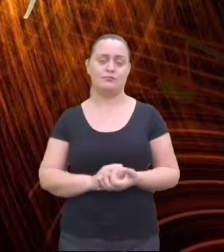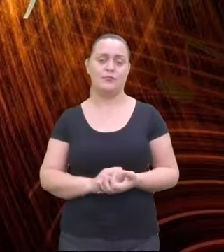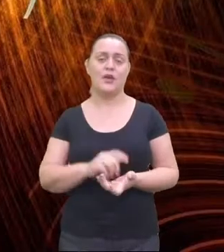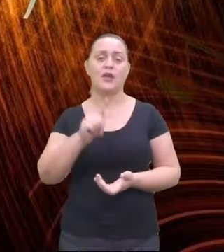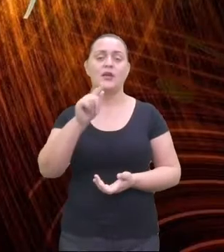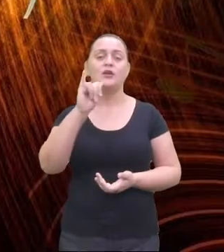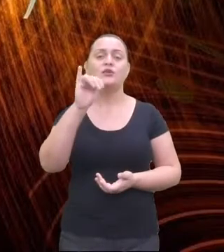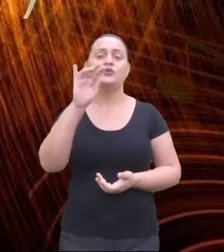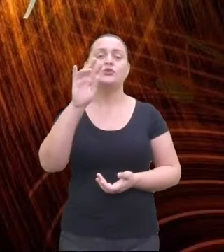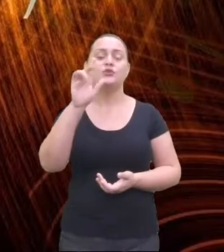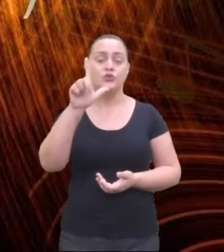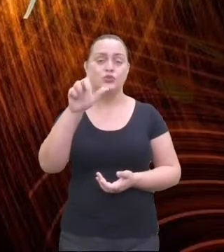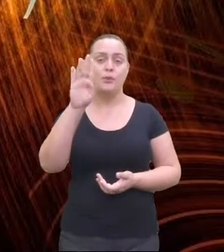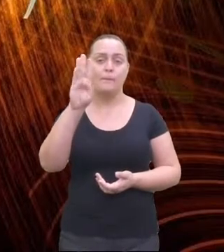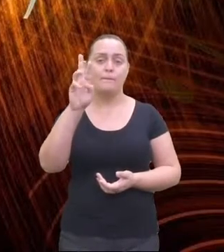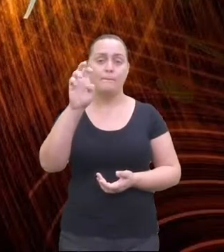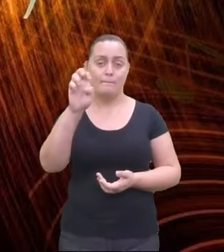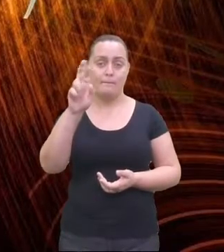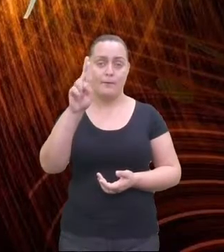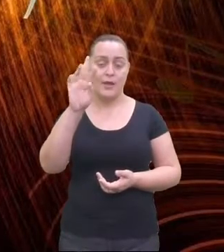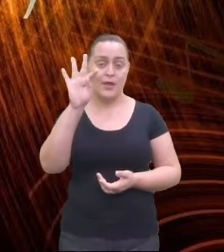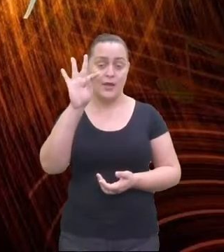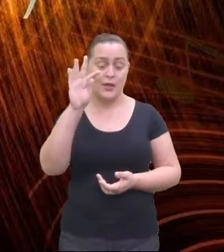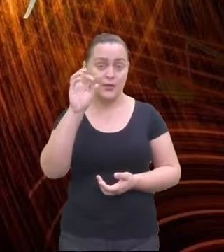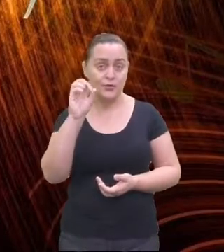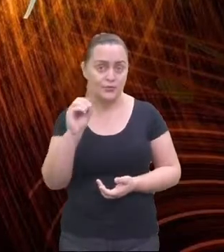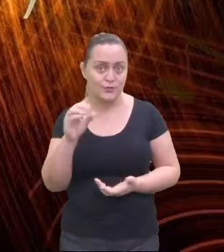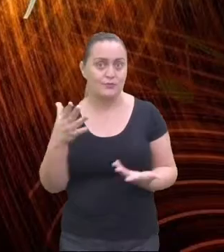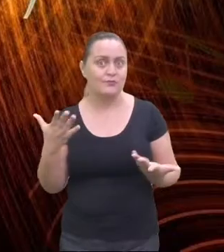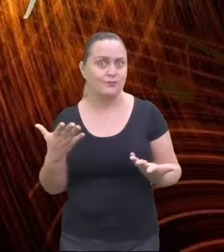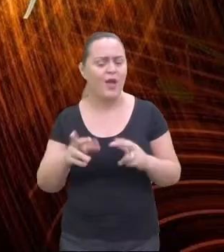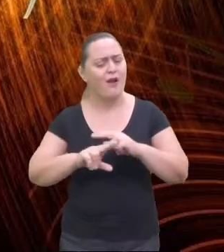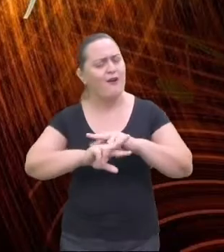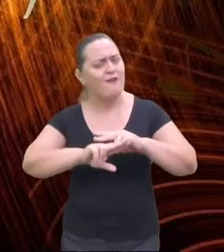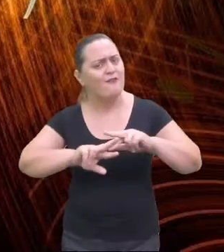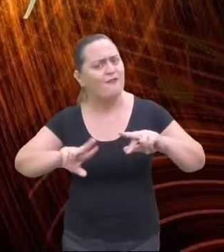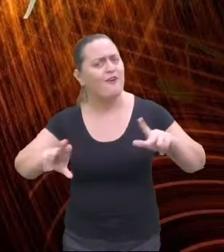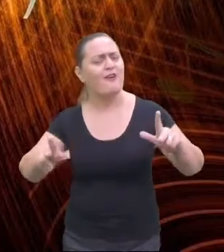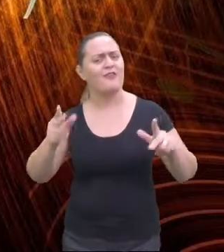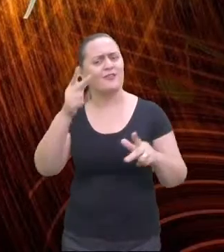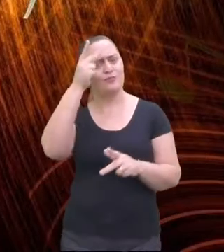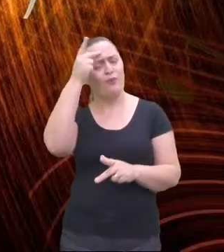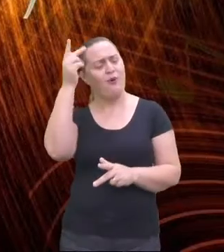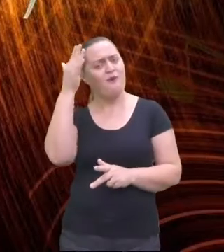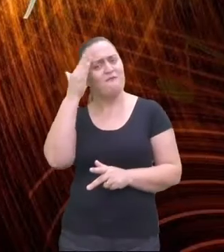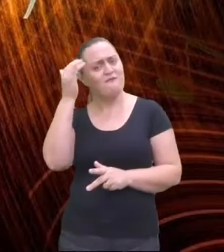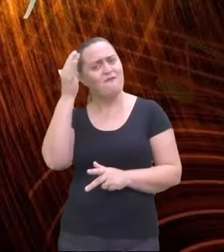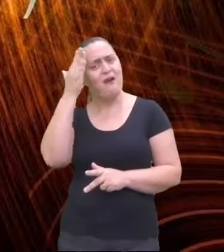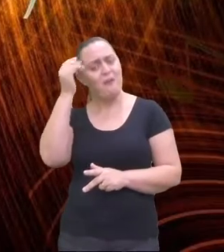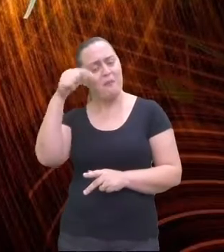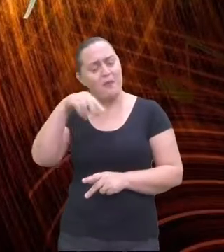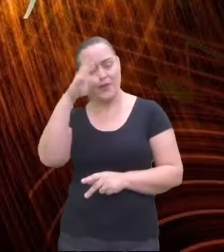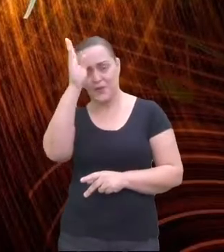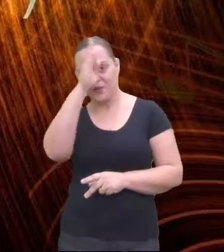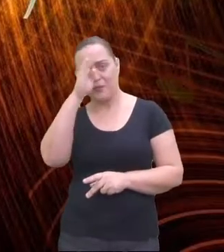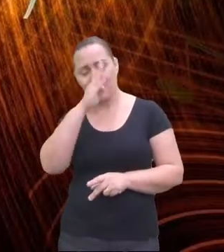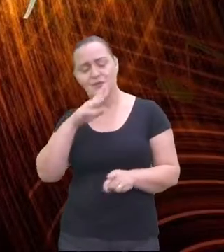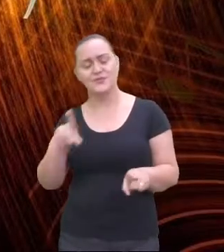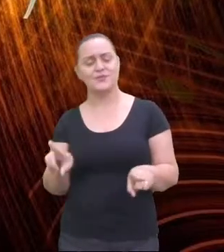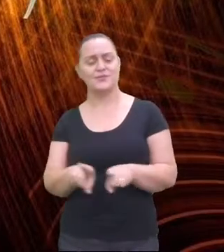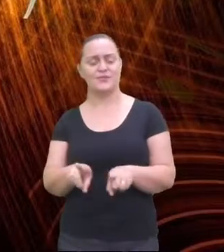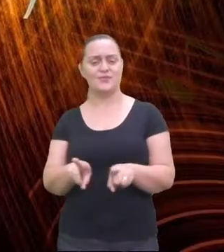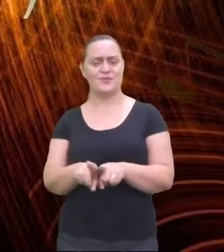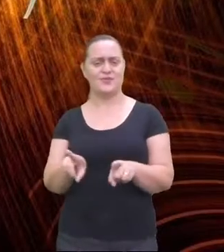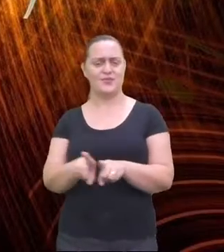Taquarto Neto, Os Mutantes e Tom Zé. Esses aí são conhecidos. Vocês